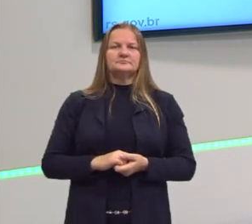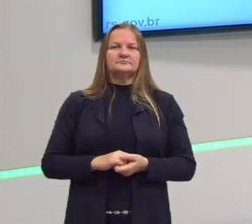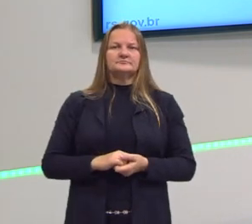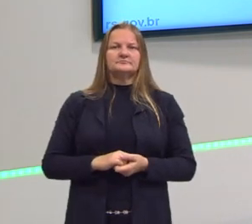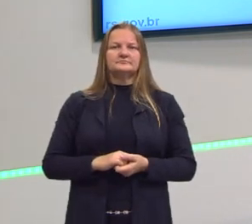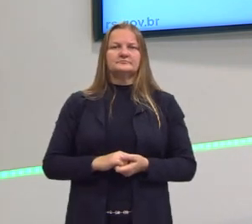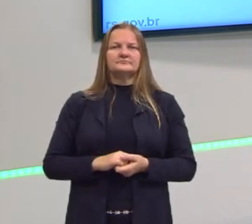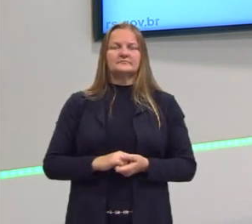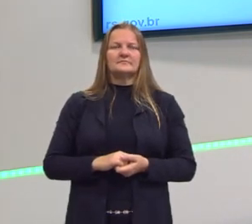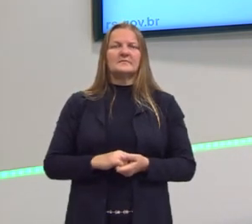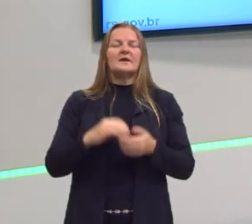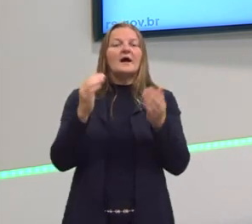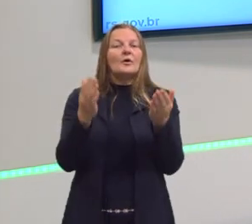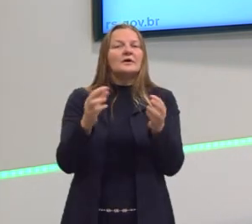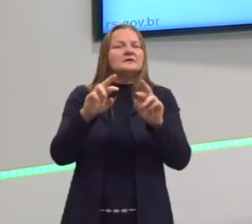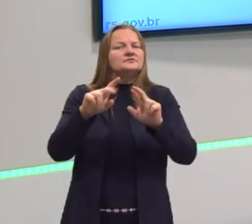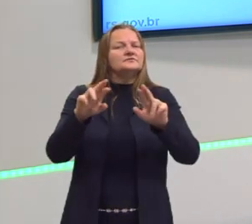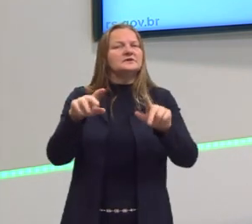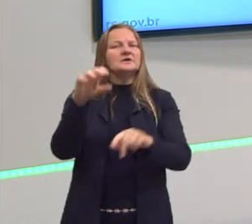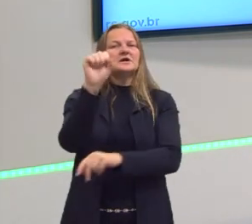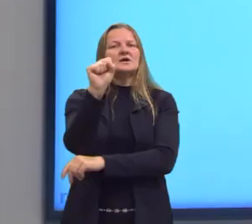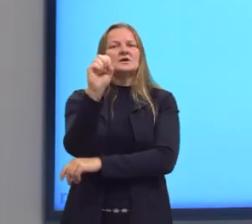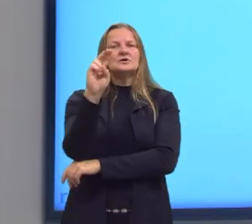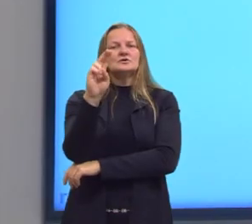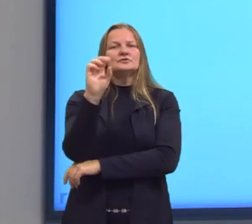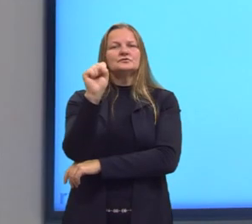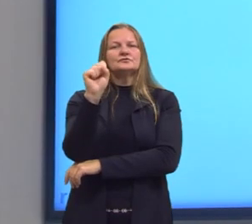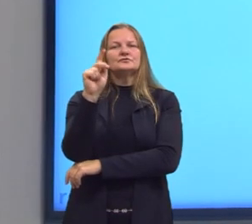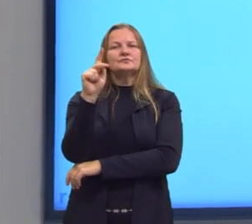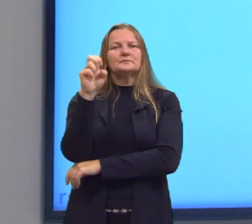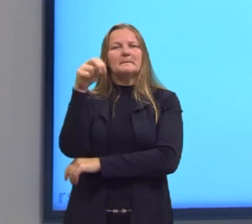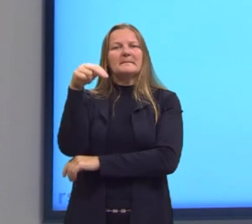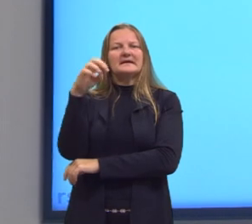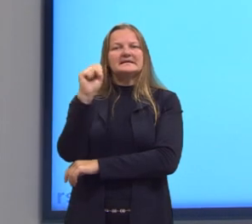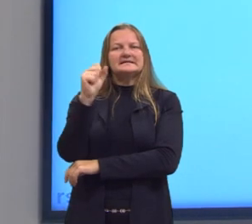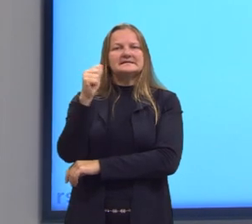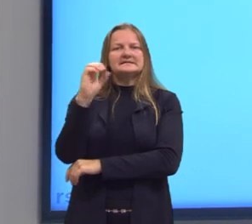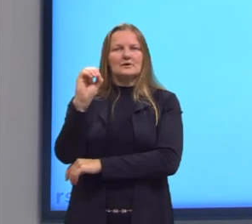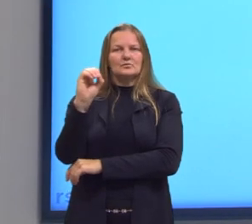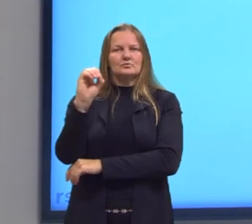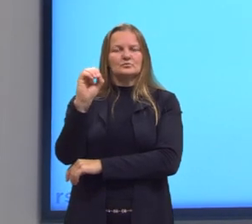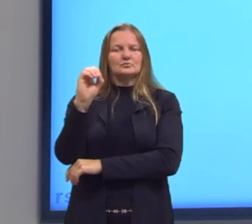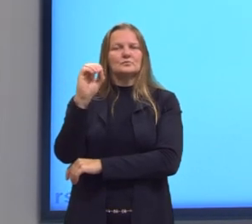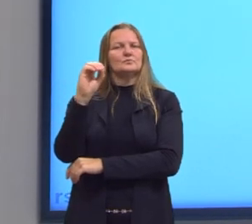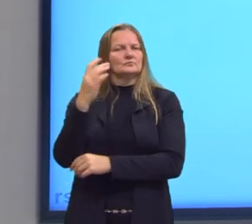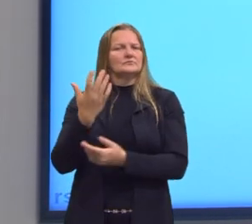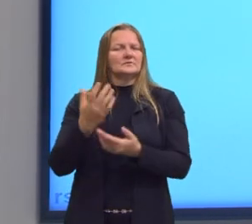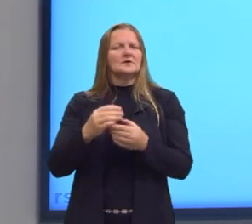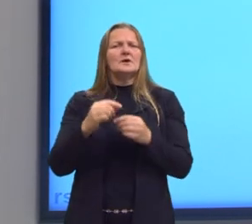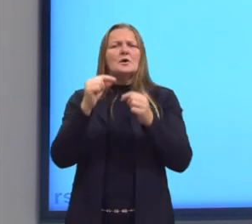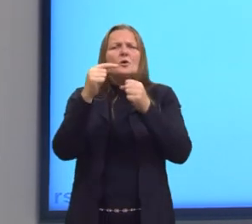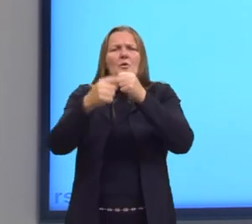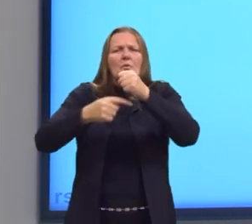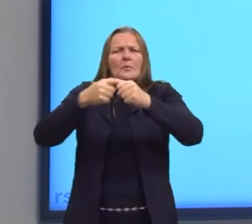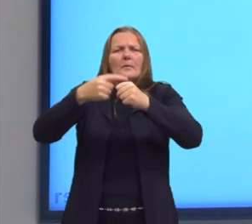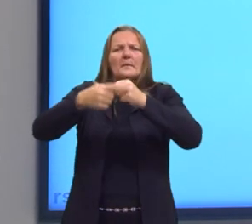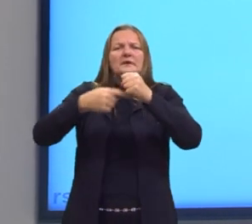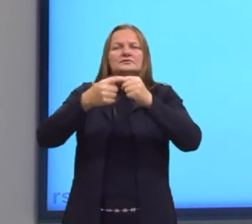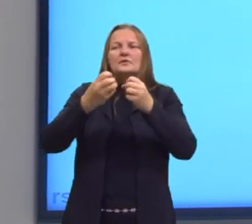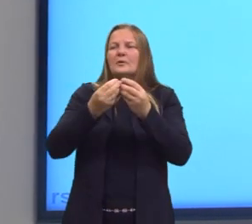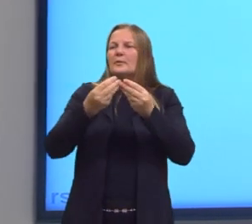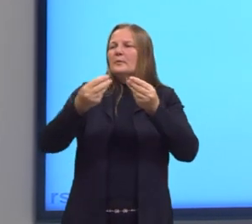E as suspensões? As suspensões são aquelas misturas heterogêneas em que as partículas dispersas